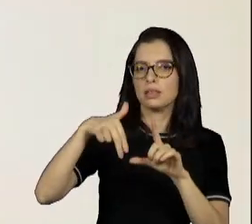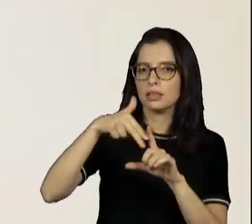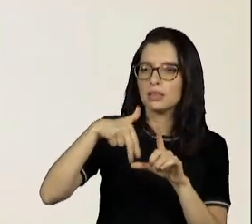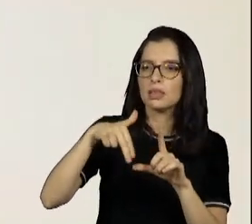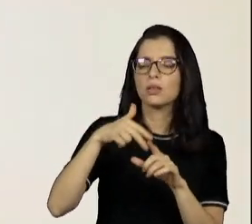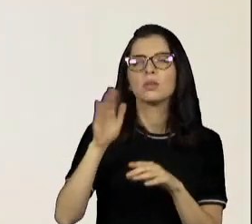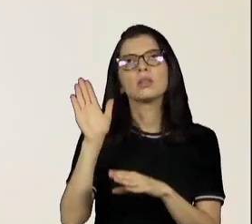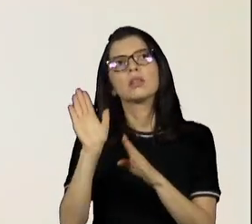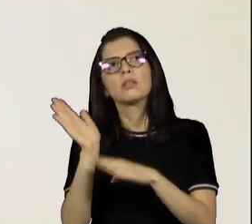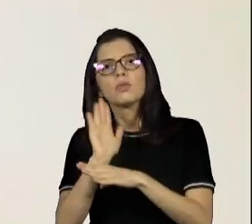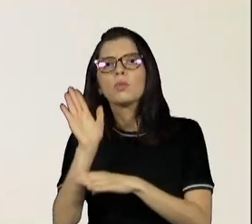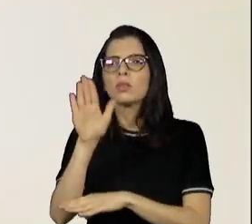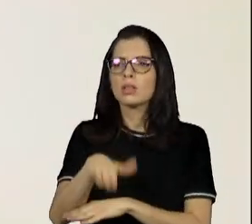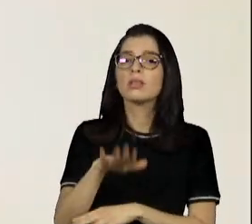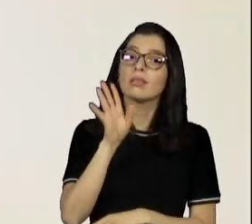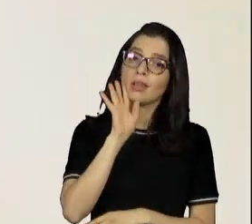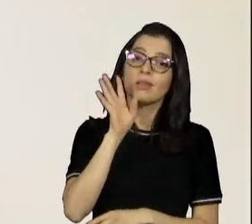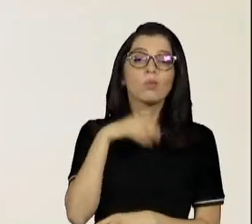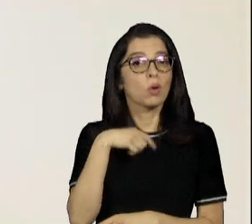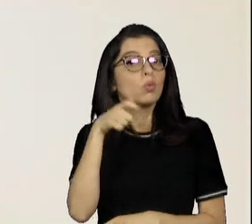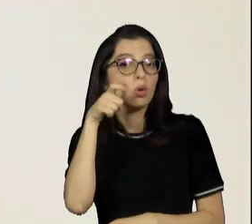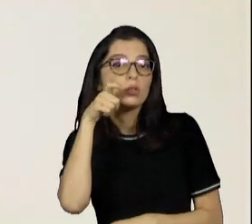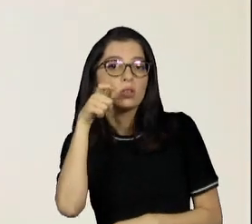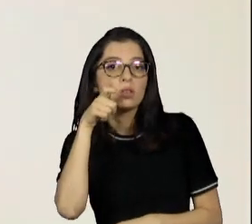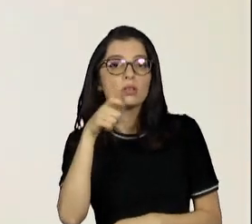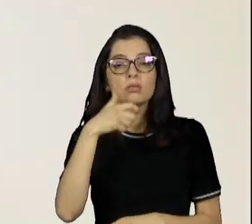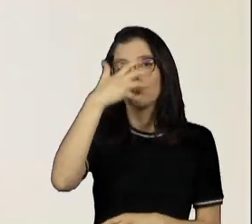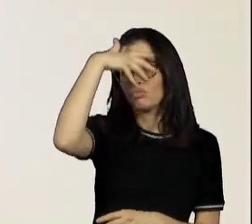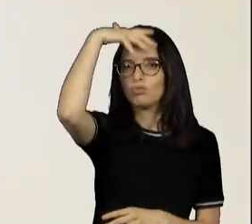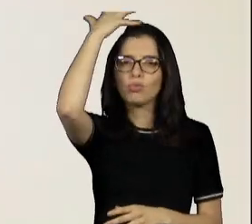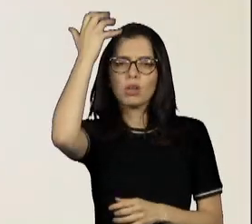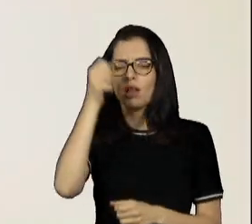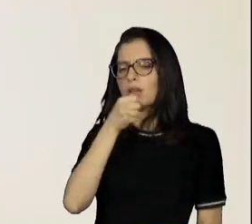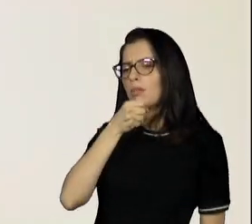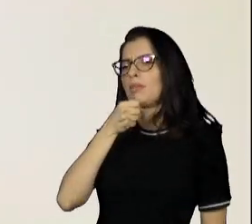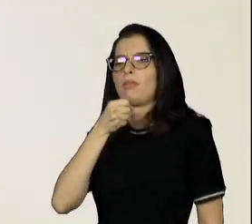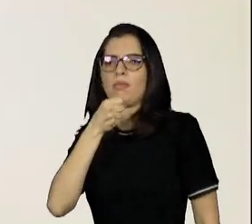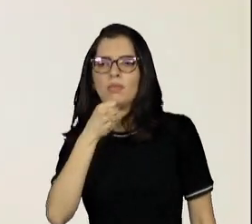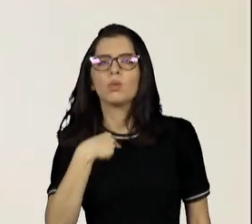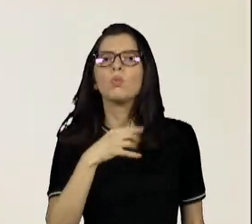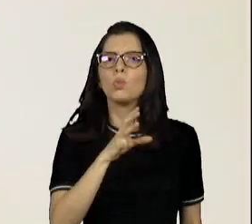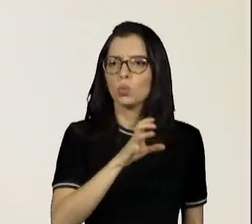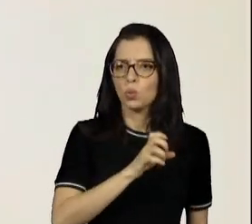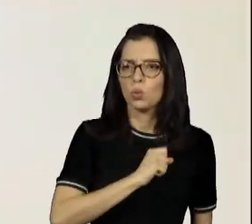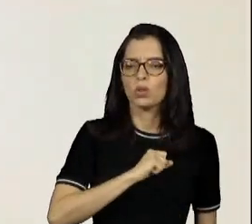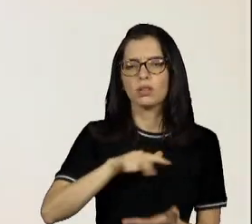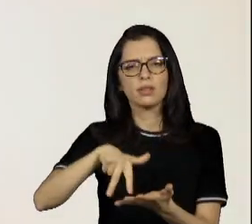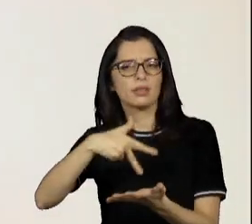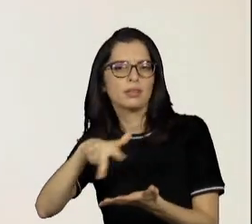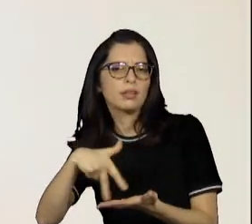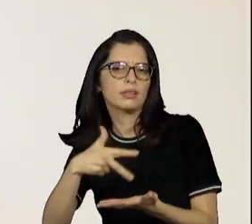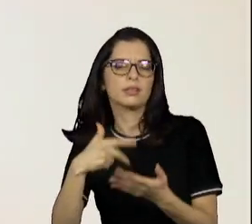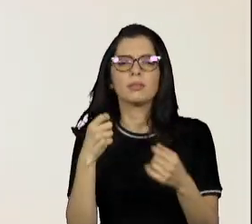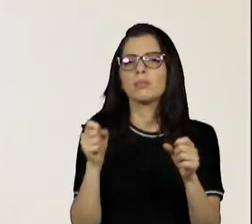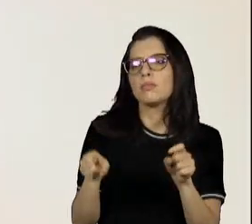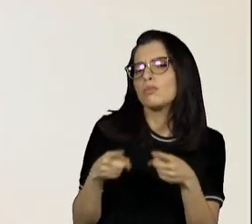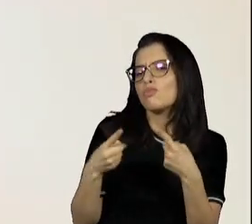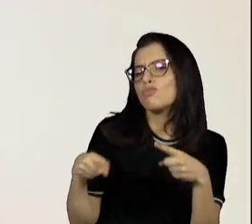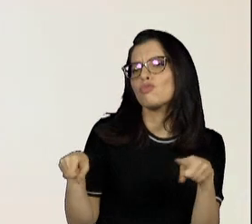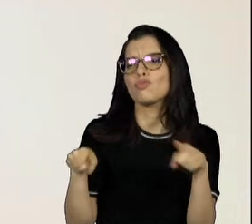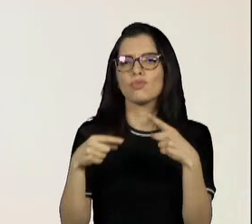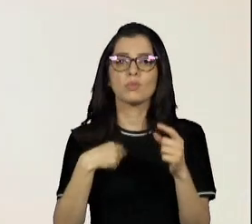também, que acabava sendo bem legal com o Elvis Presley e tal, que ele fazia aquelas coisas de muita dança e tal, então eu curtia demais isso também.